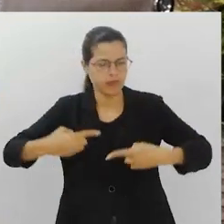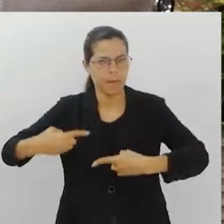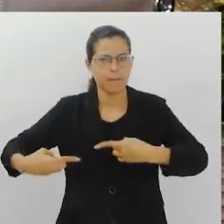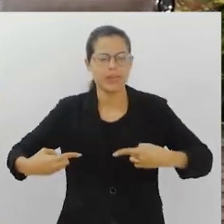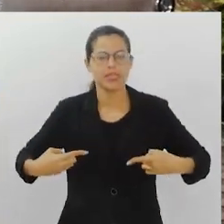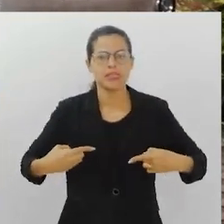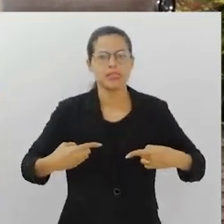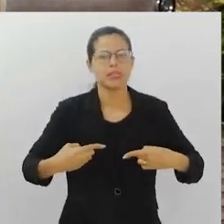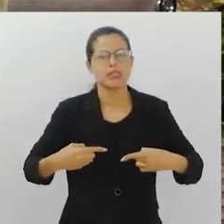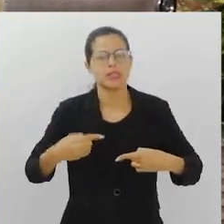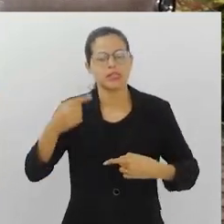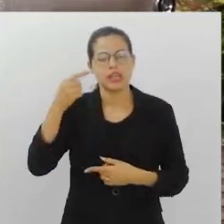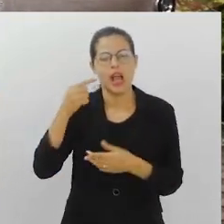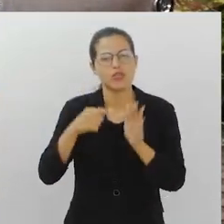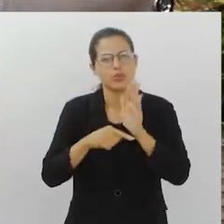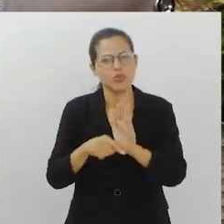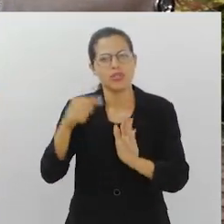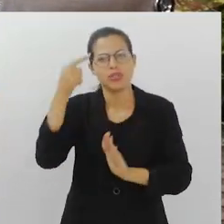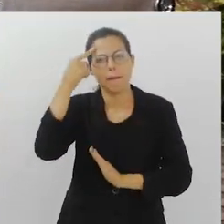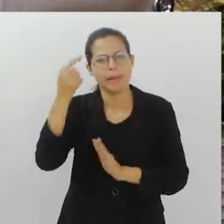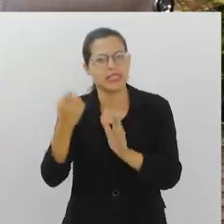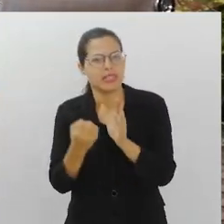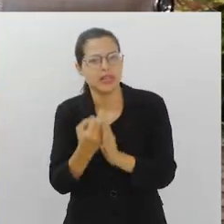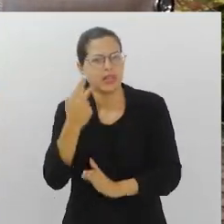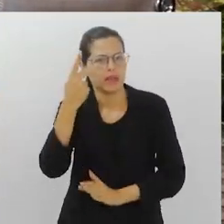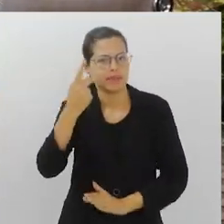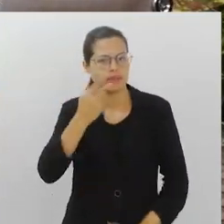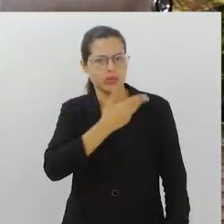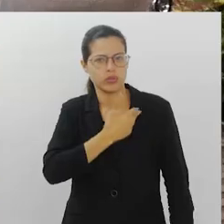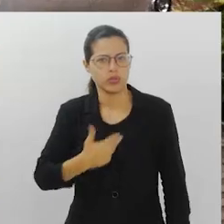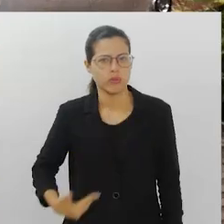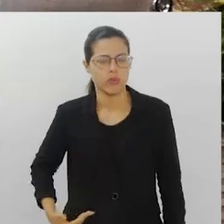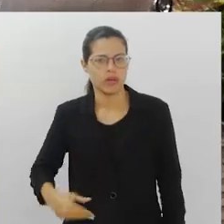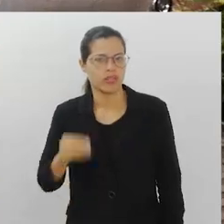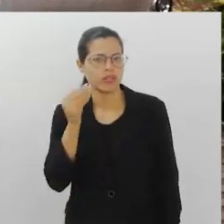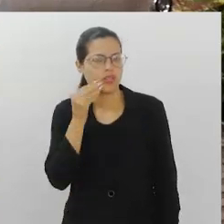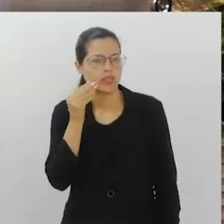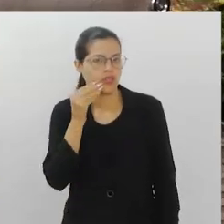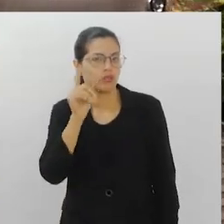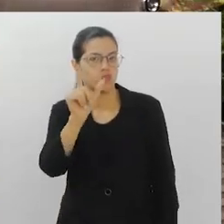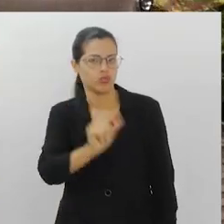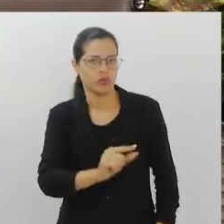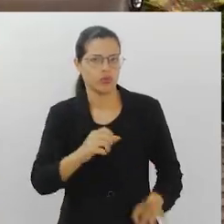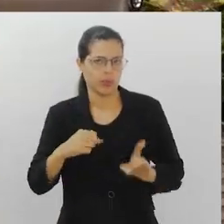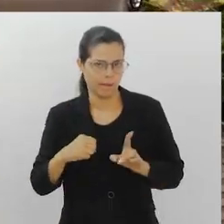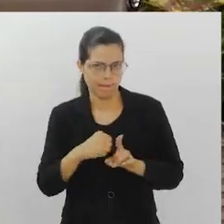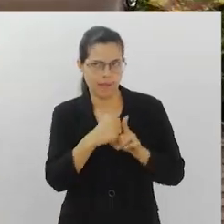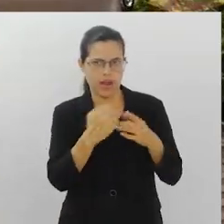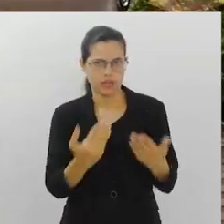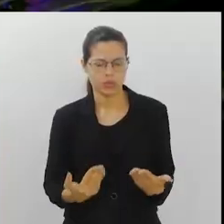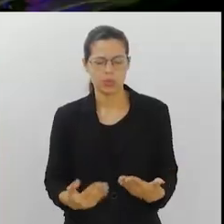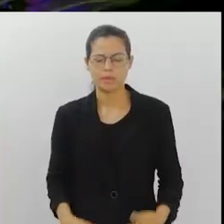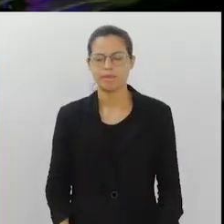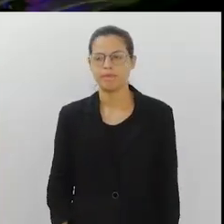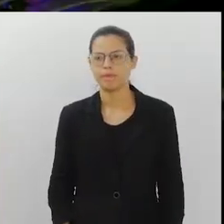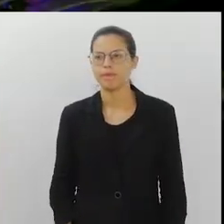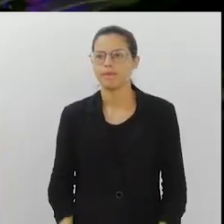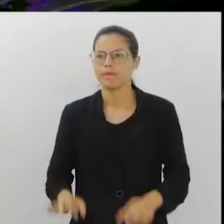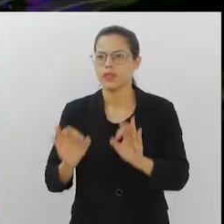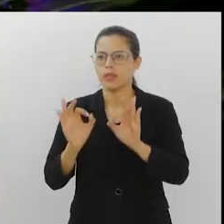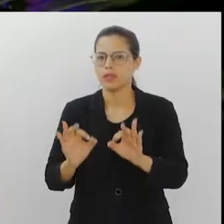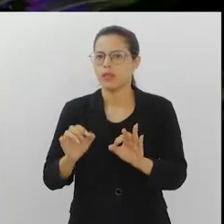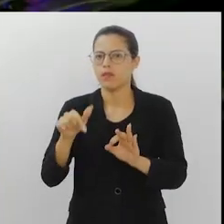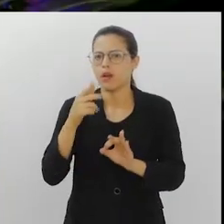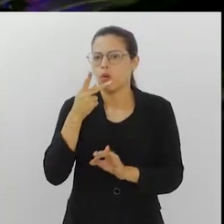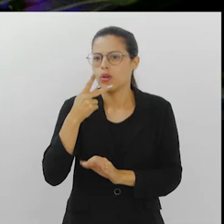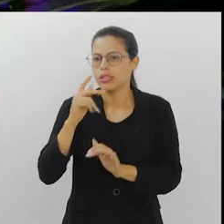debate, ajudando a pensar políticas públicas que possam minimizar esses impactos. Com certeza. O você